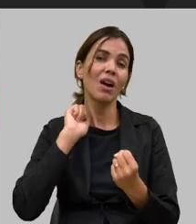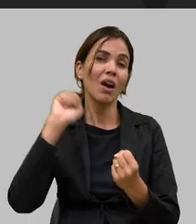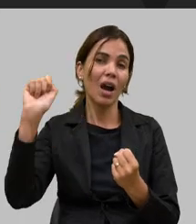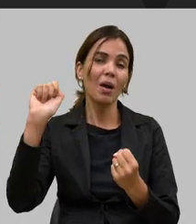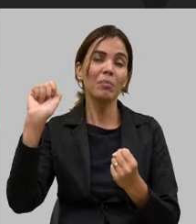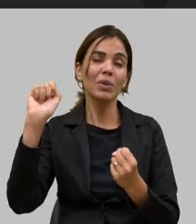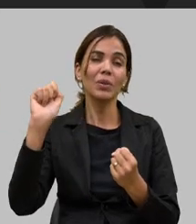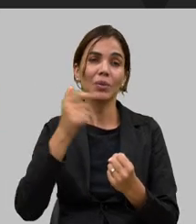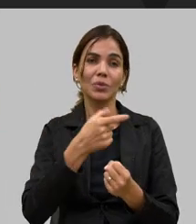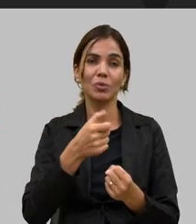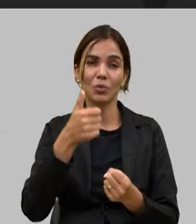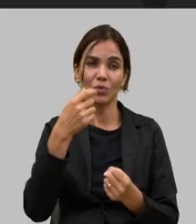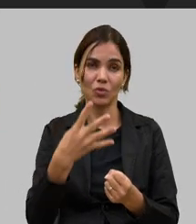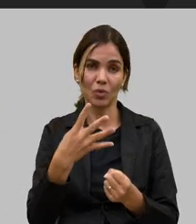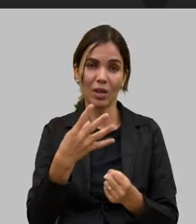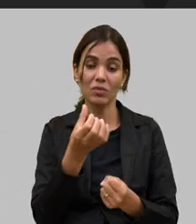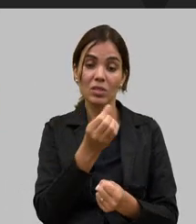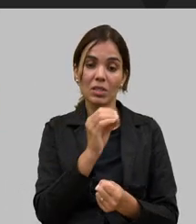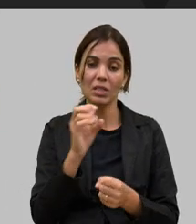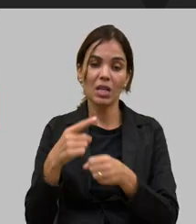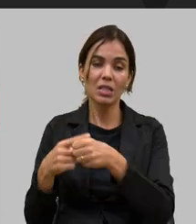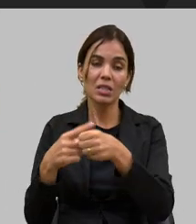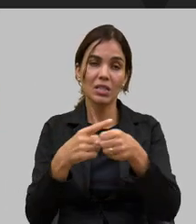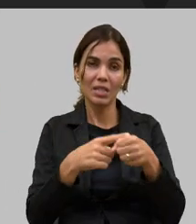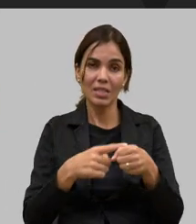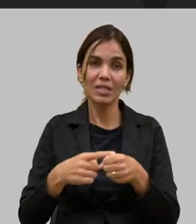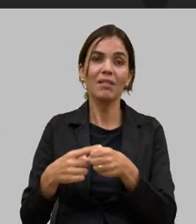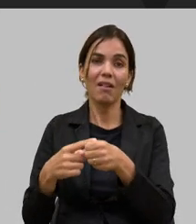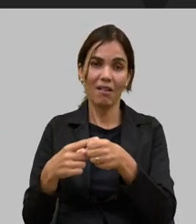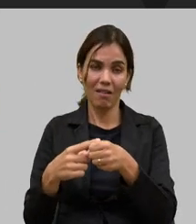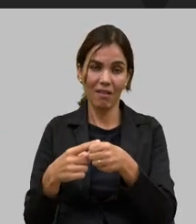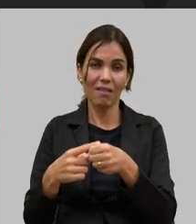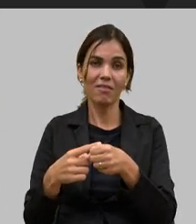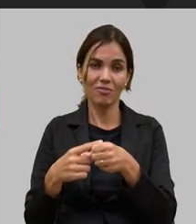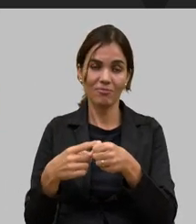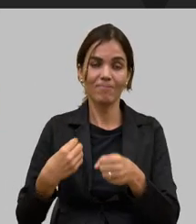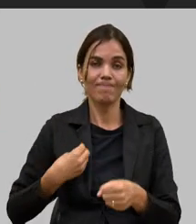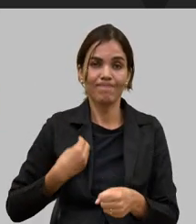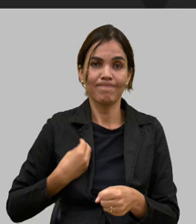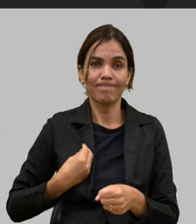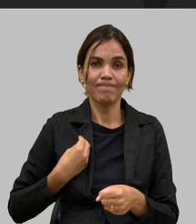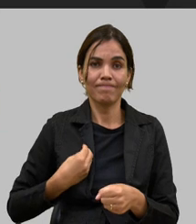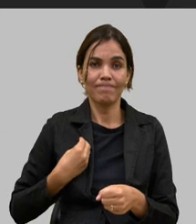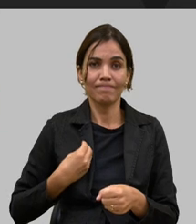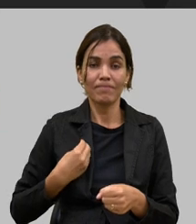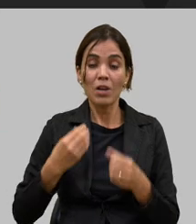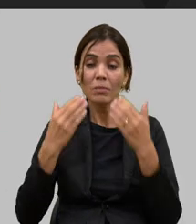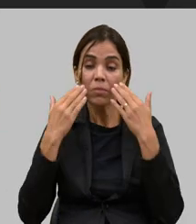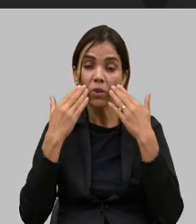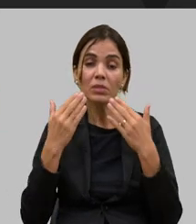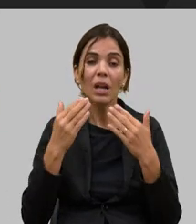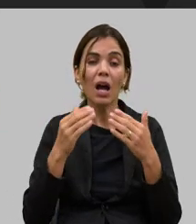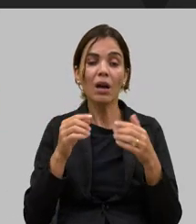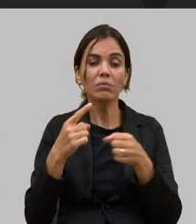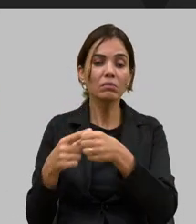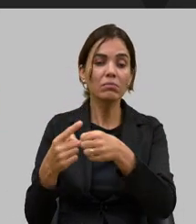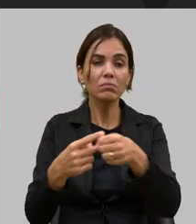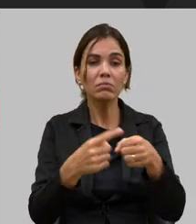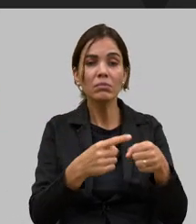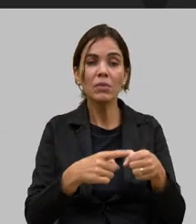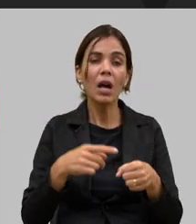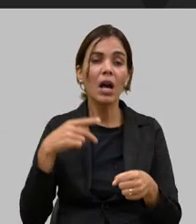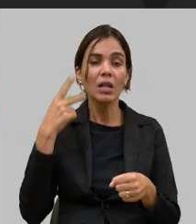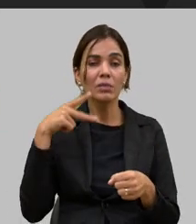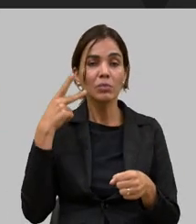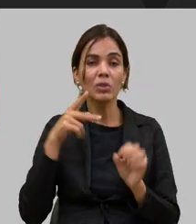com mais de 600 municípios participando para poder mostrar um pouco para o município as políticas públicas que nós temos em Minas Gerais eu